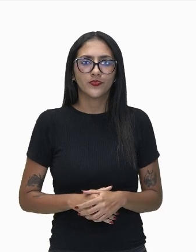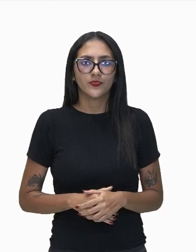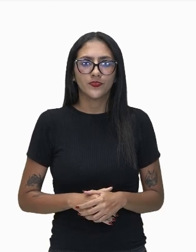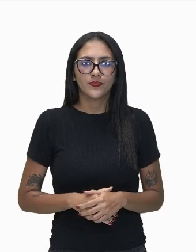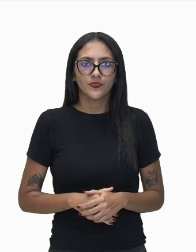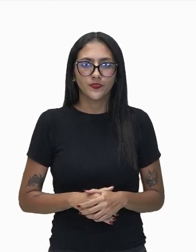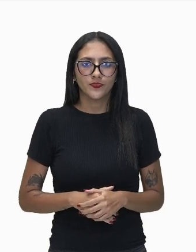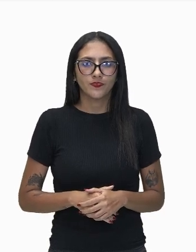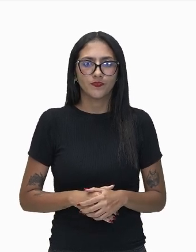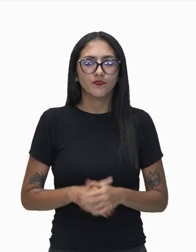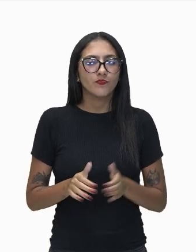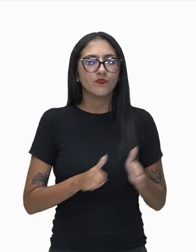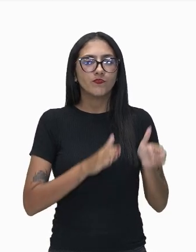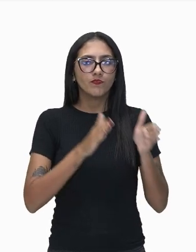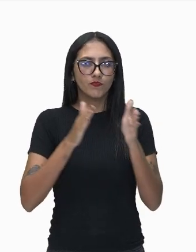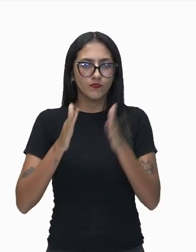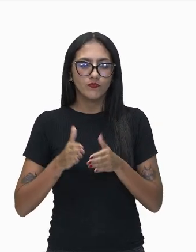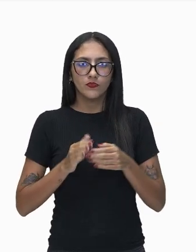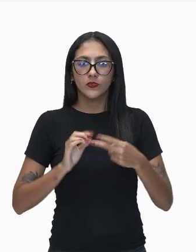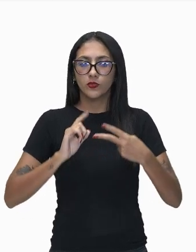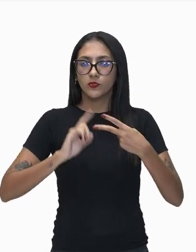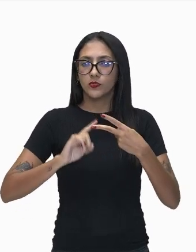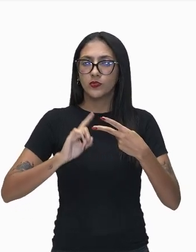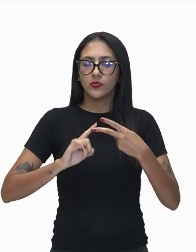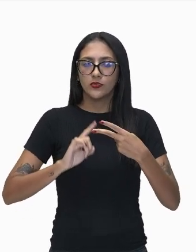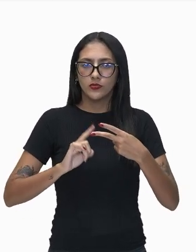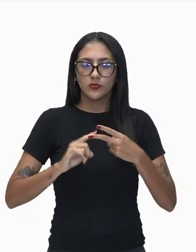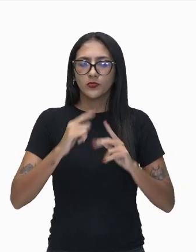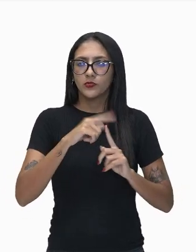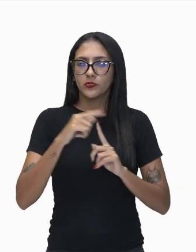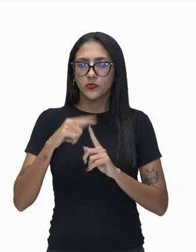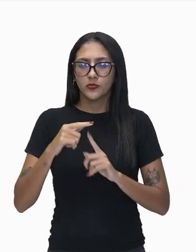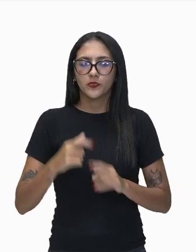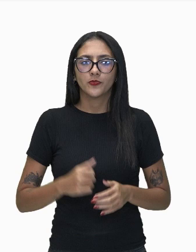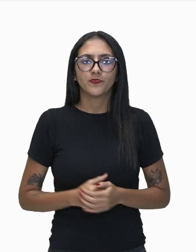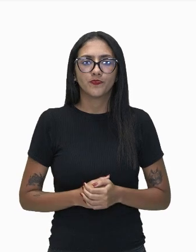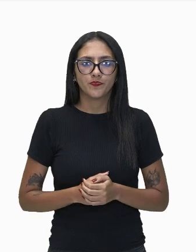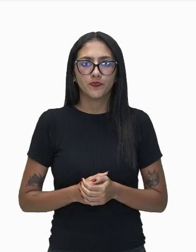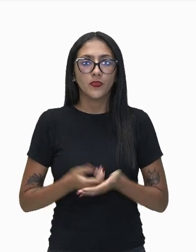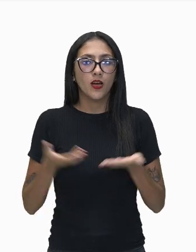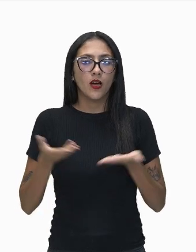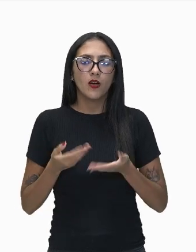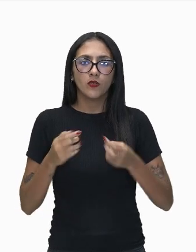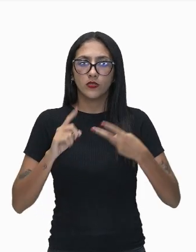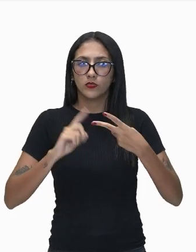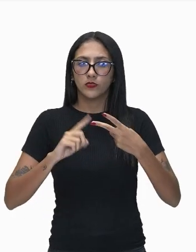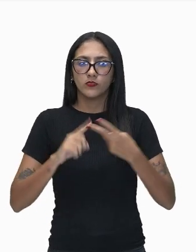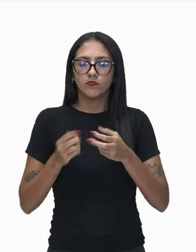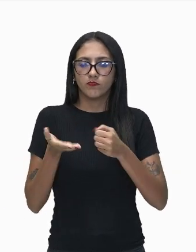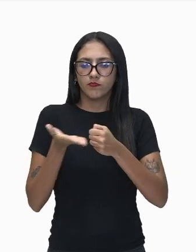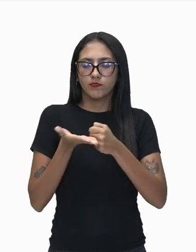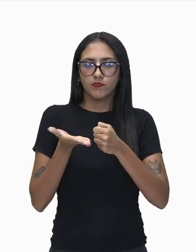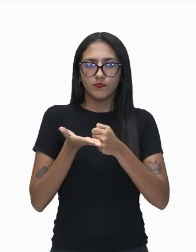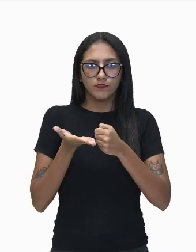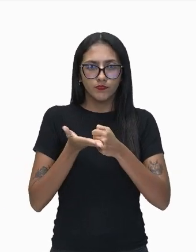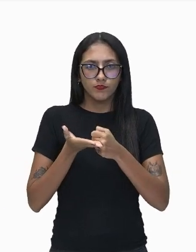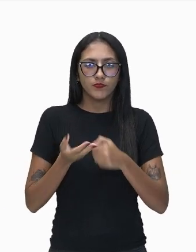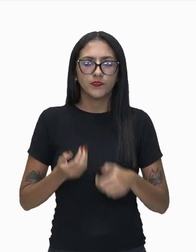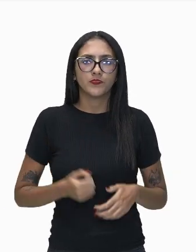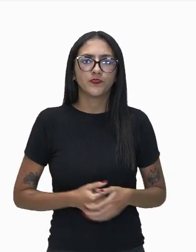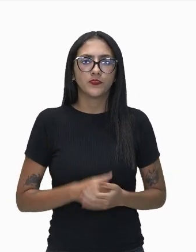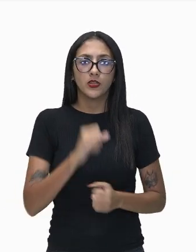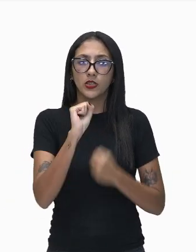passar aí para um outro tipo de indústria. Seriam as indústrias de bens intermediários.